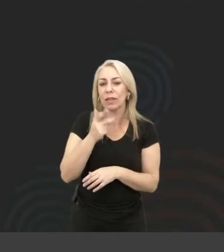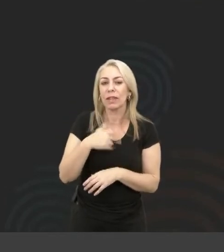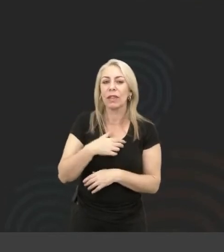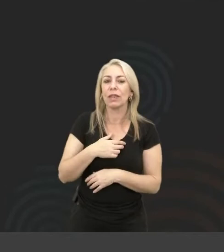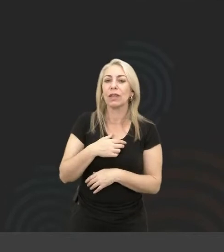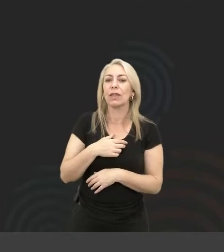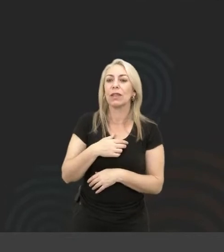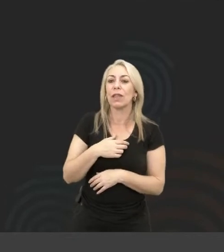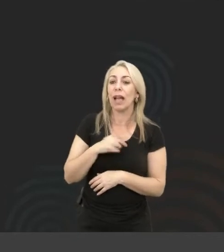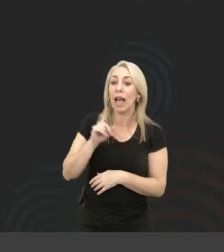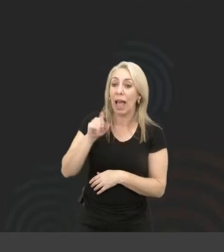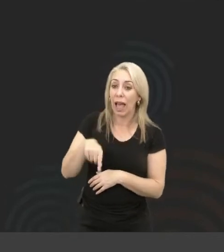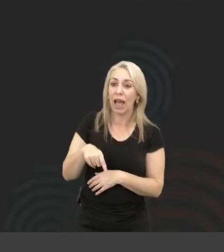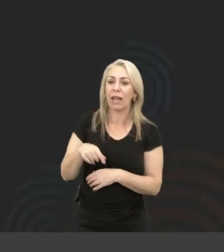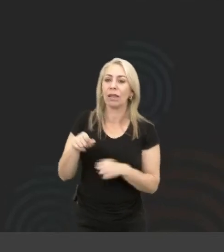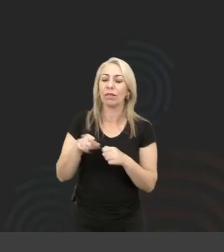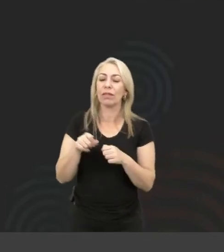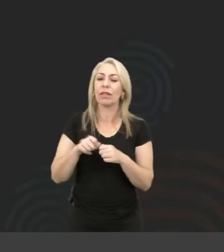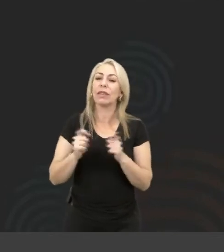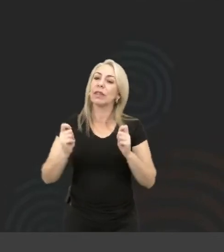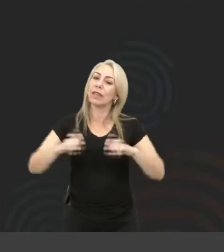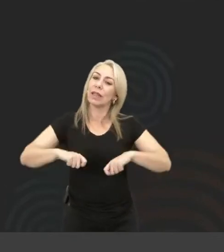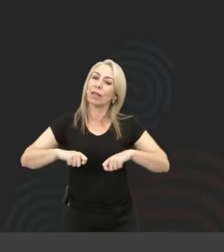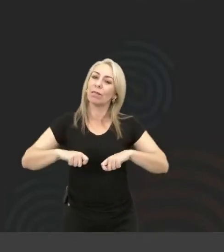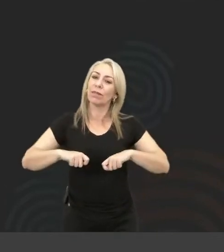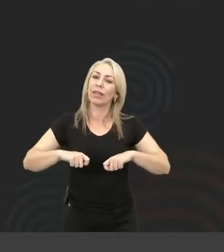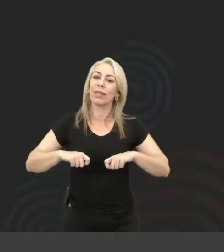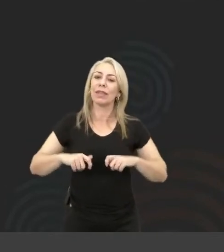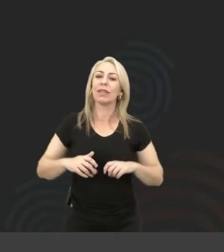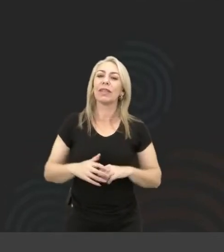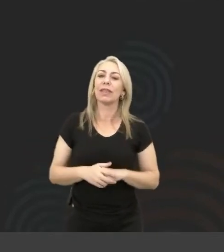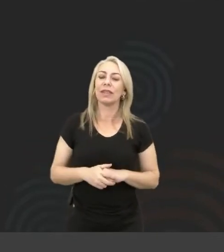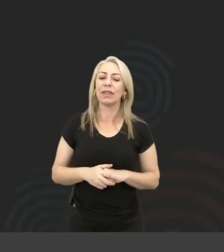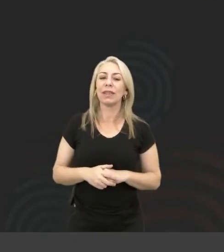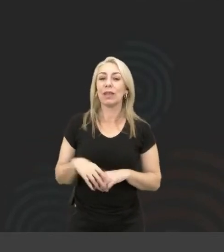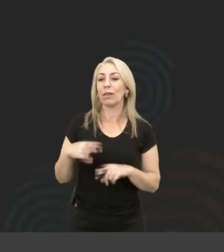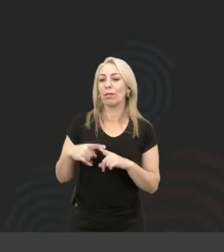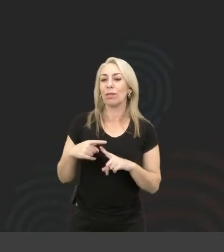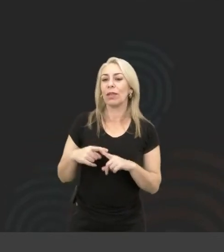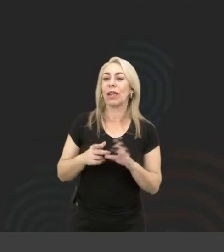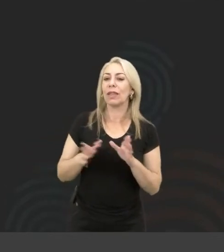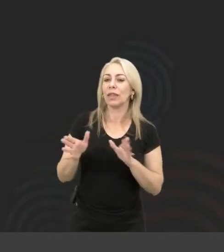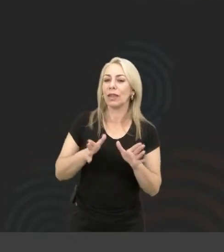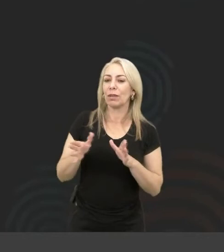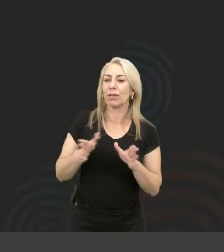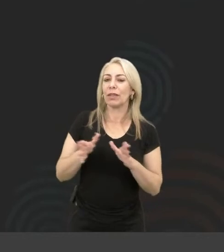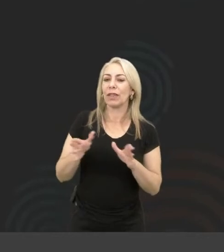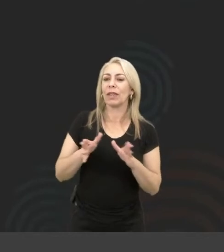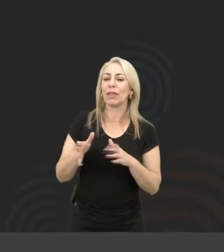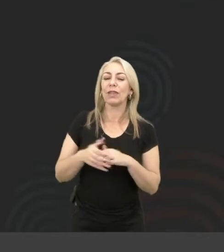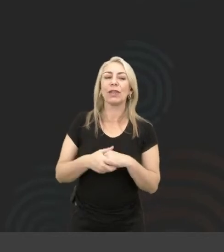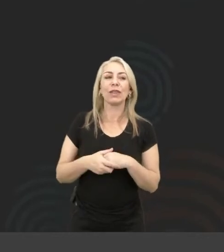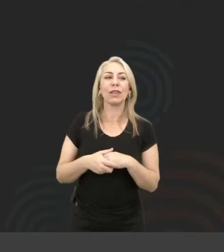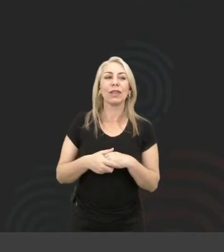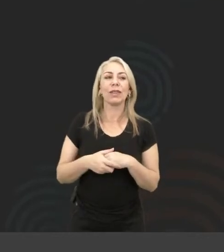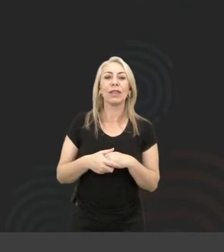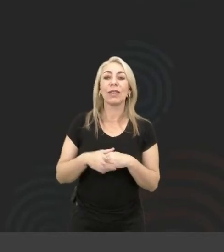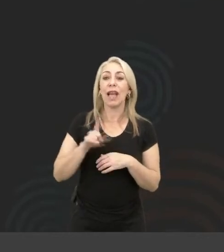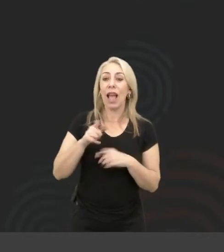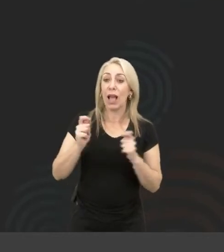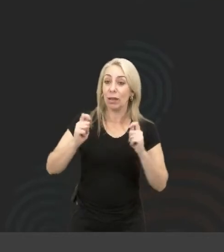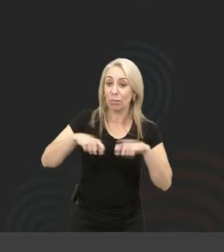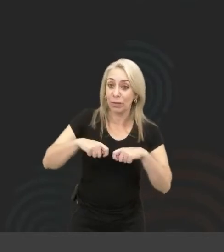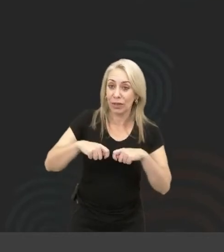tornar possível, porque assim, acessibilidade é tornar